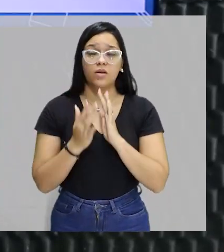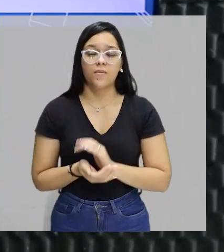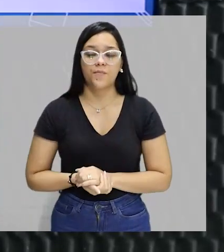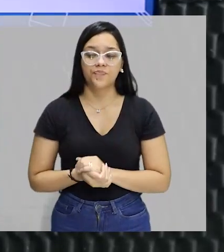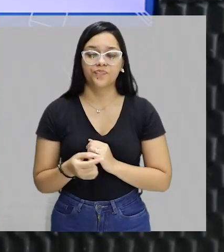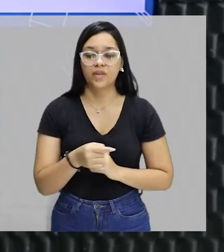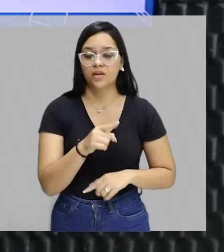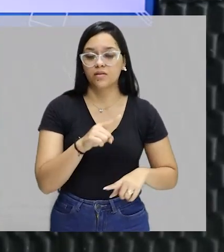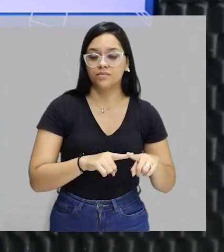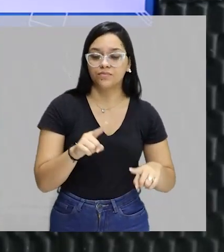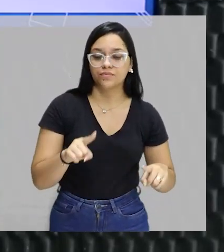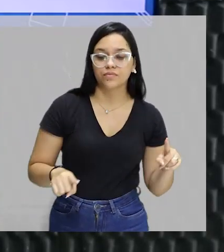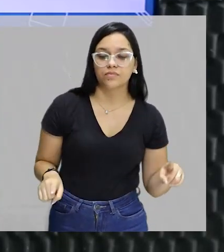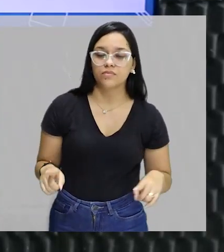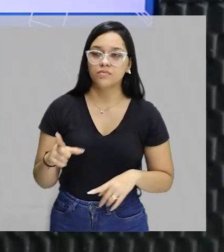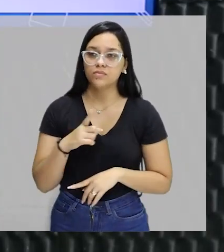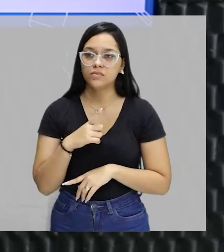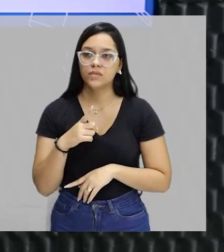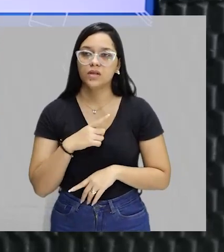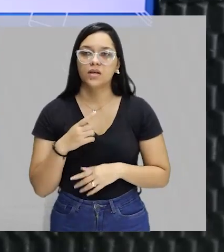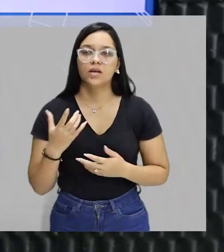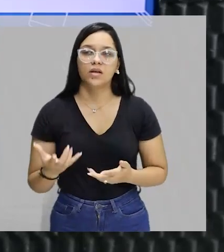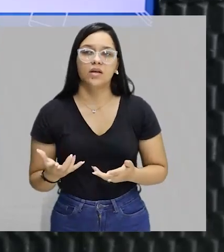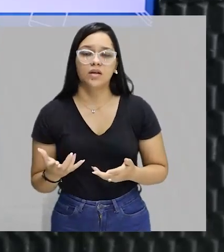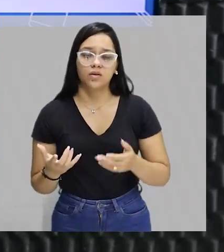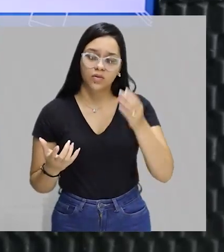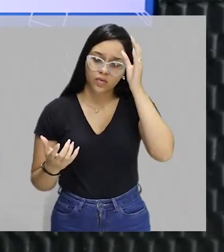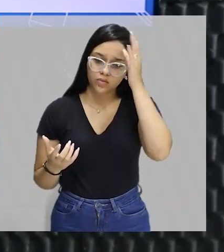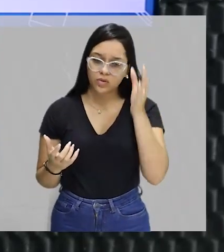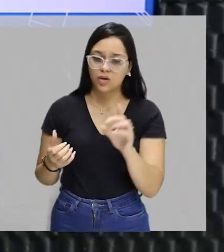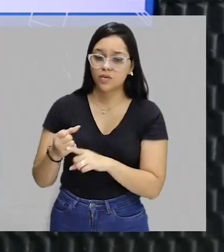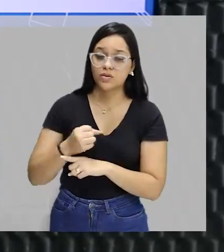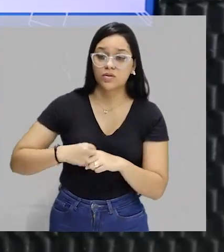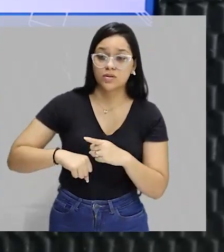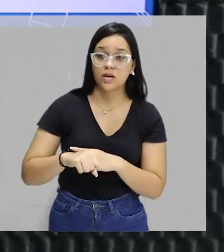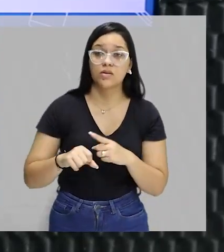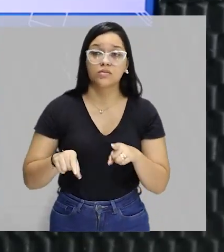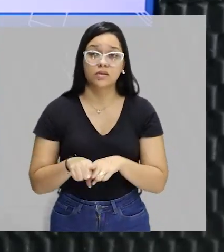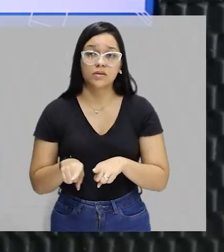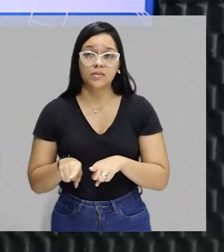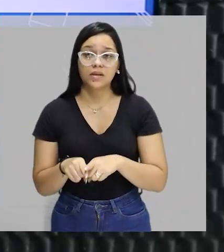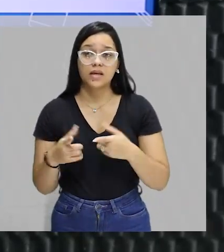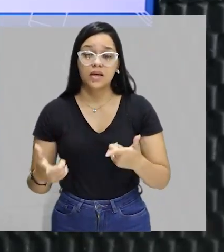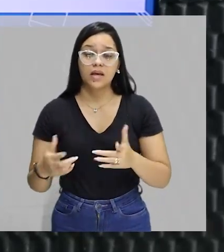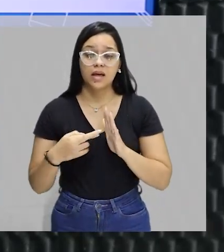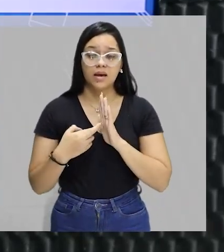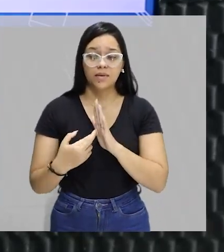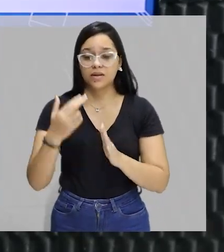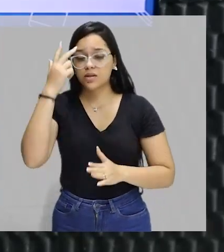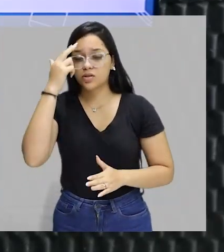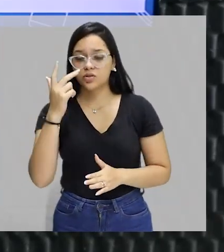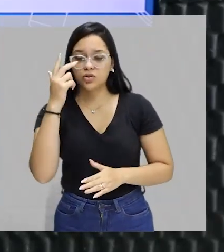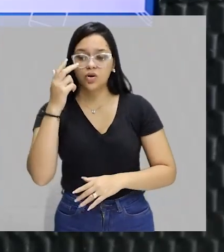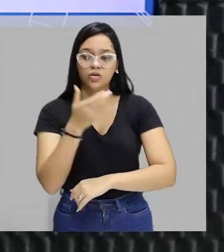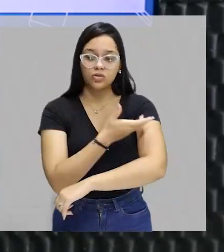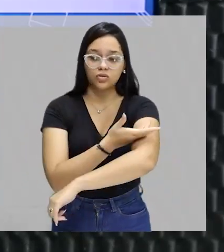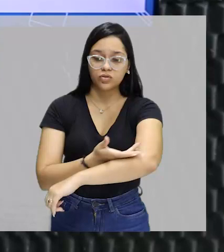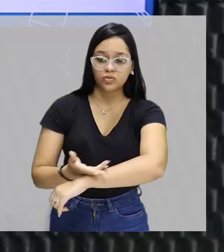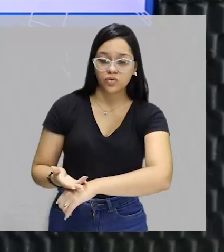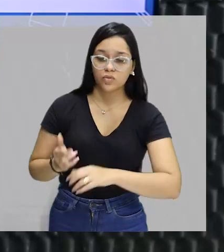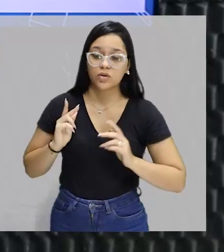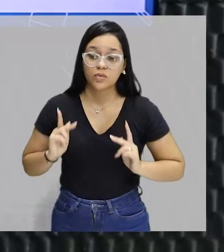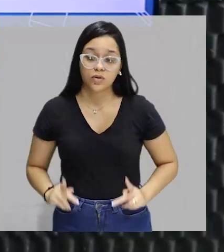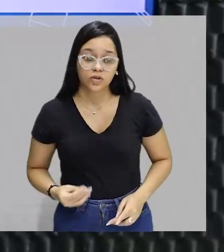Essa variedade cultural e social, ela se representa em histórias, costumes,